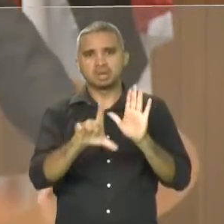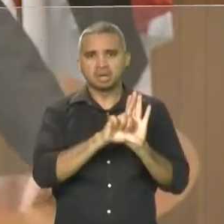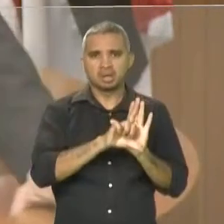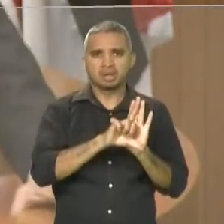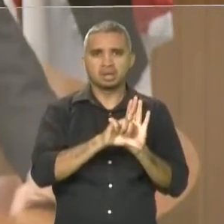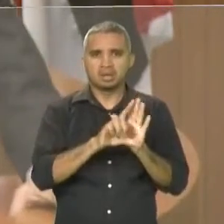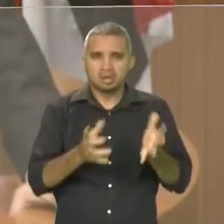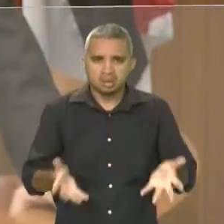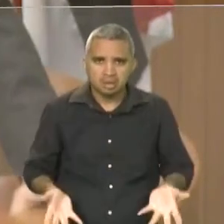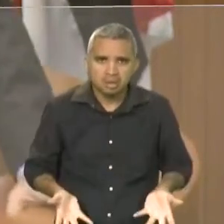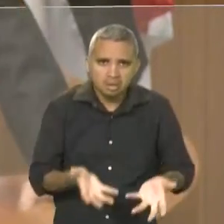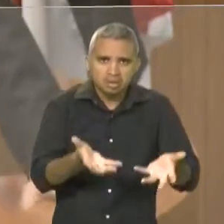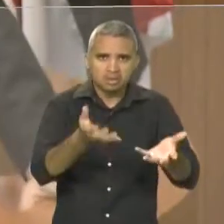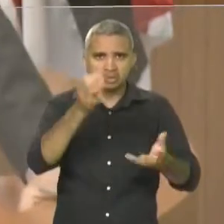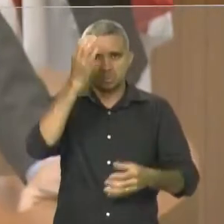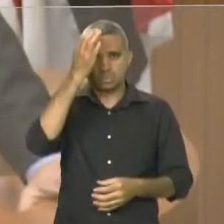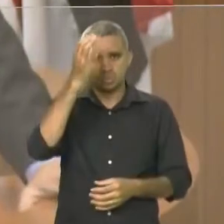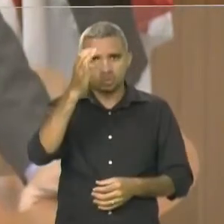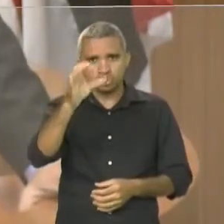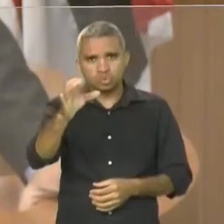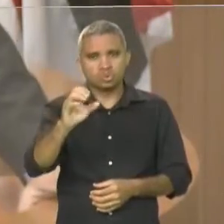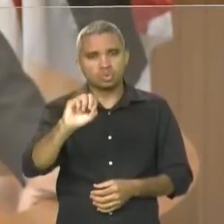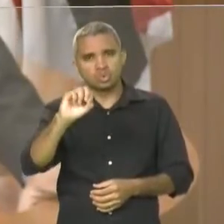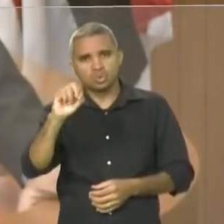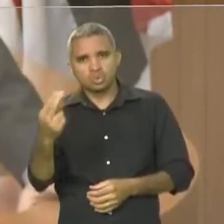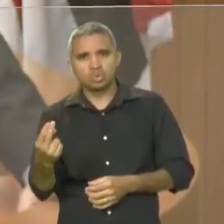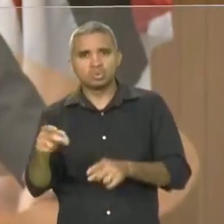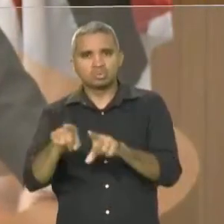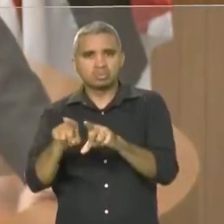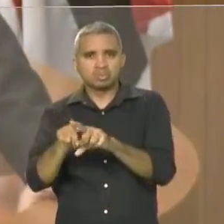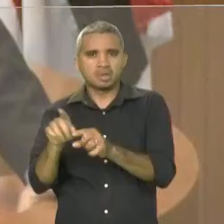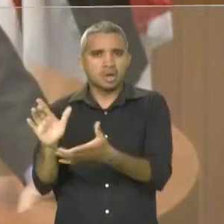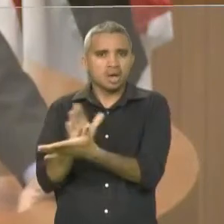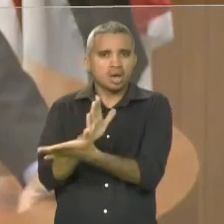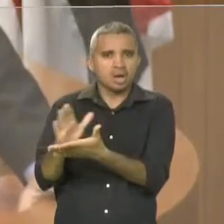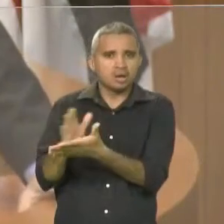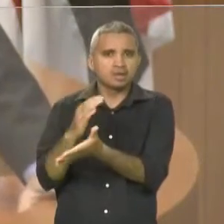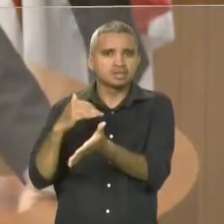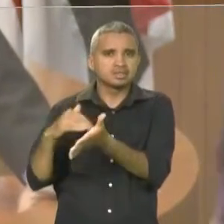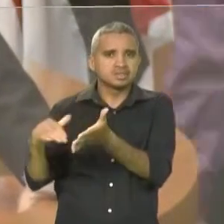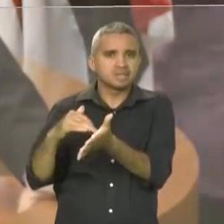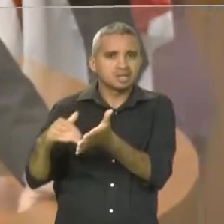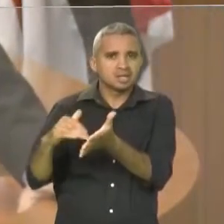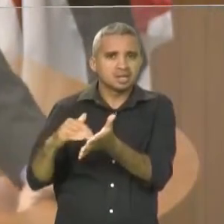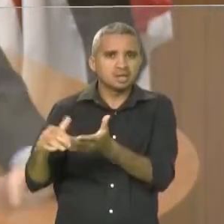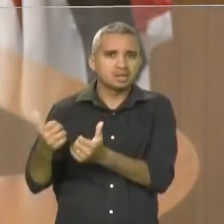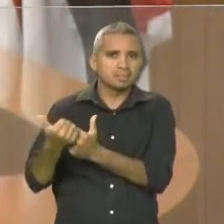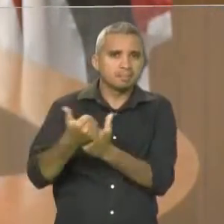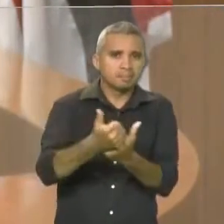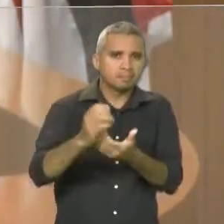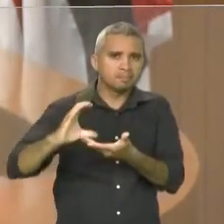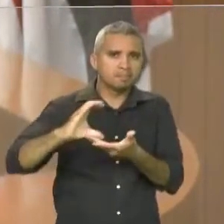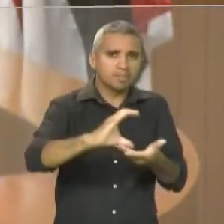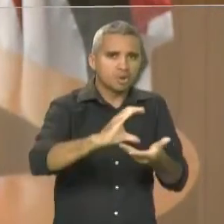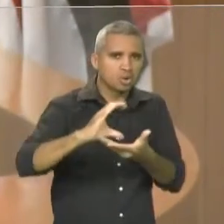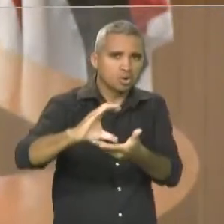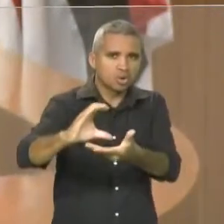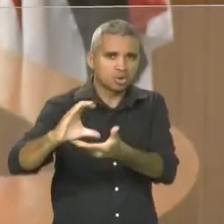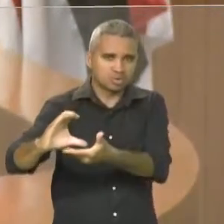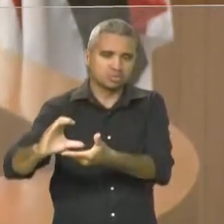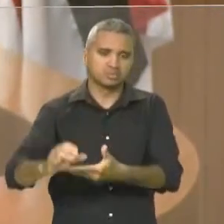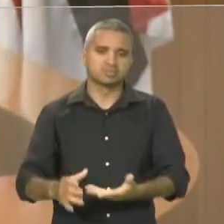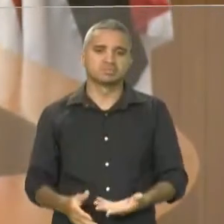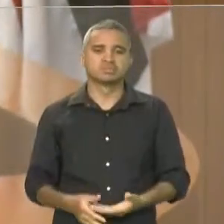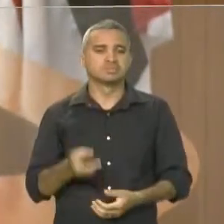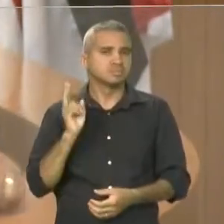seja por algumas secretarias que dão apoio patrocínio também mas não falta esse